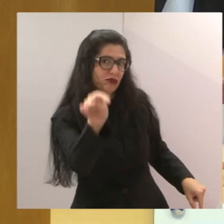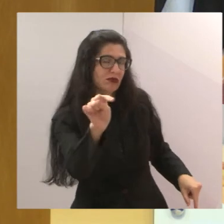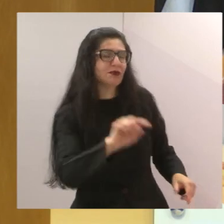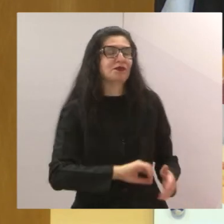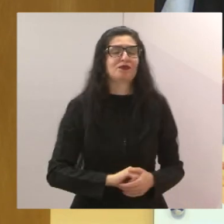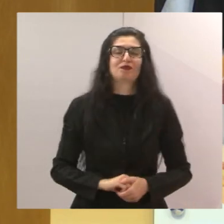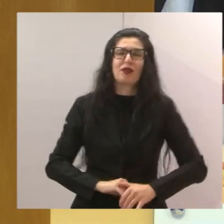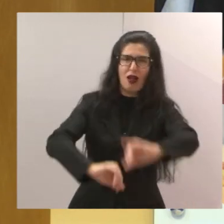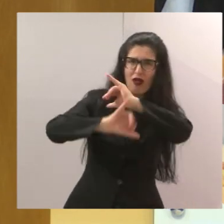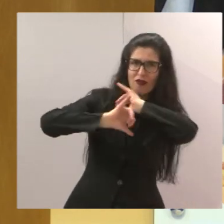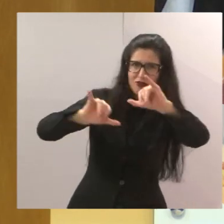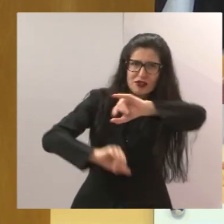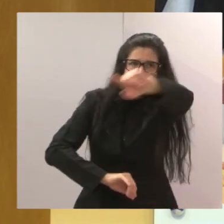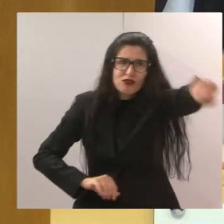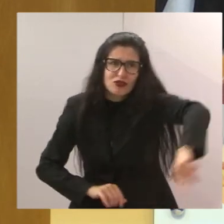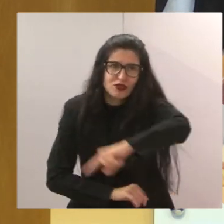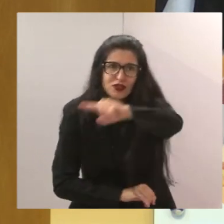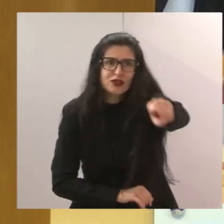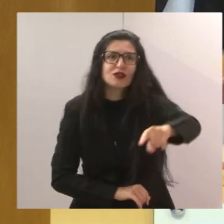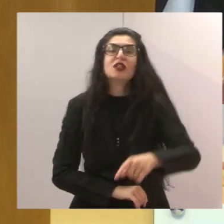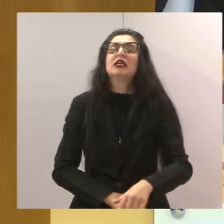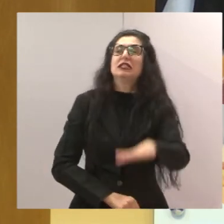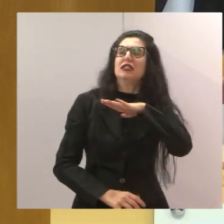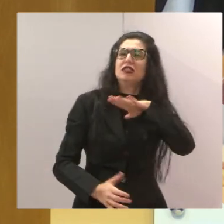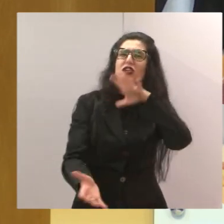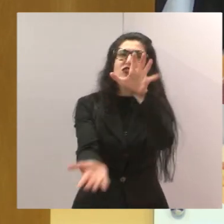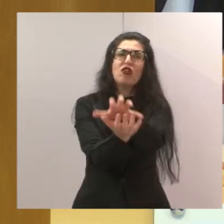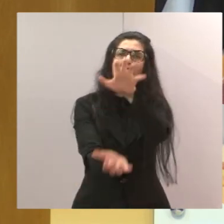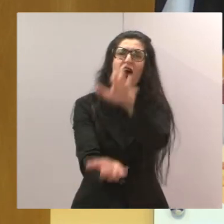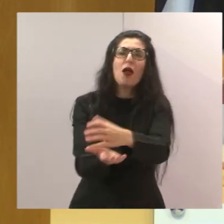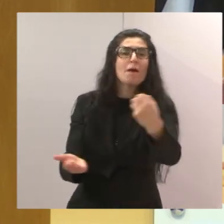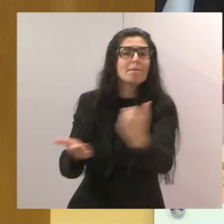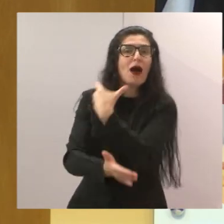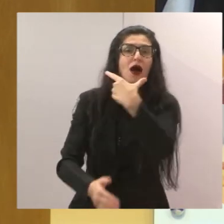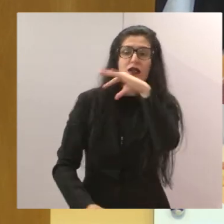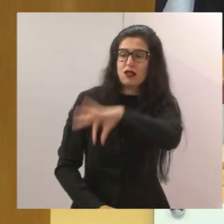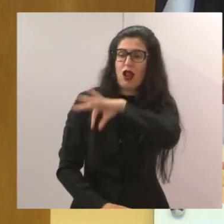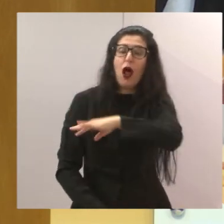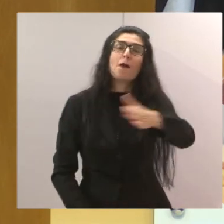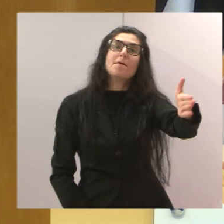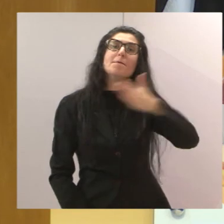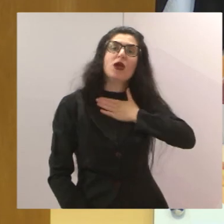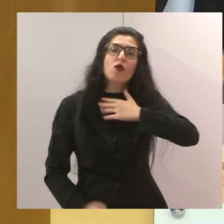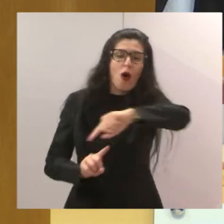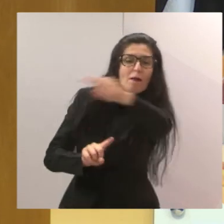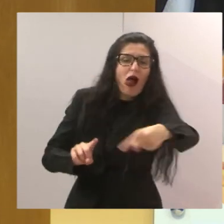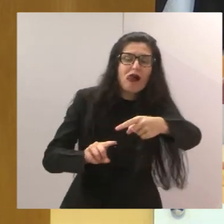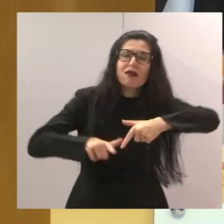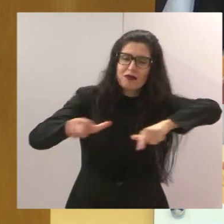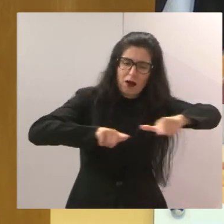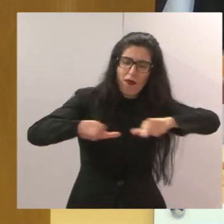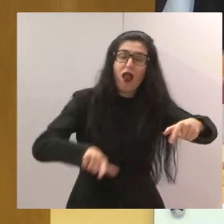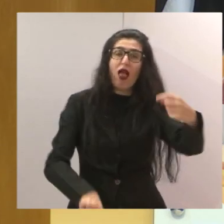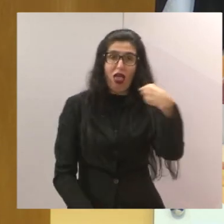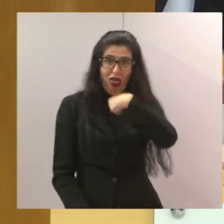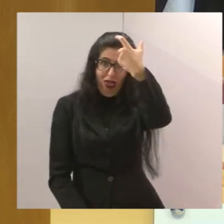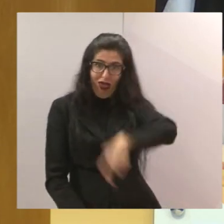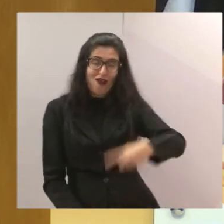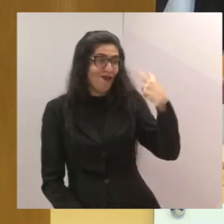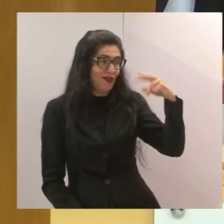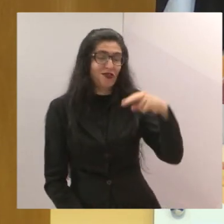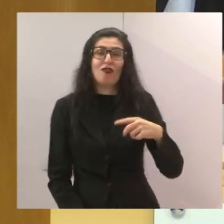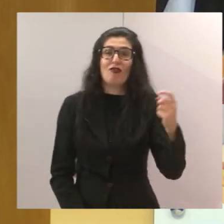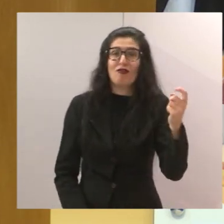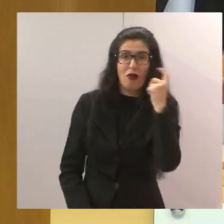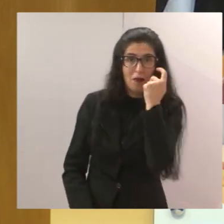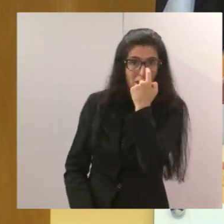vocês, vocês, cidade de Jacareí, pagam meu salário. É para trabalhar. Eu, vereador Valmir, trabalho